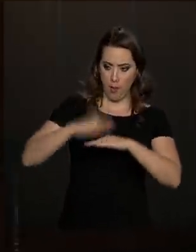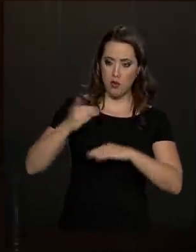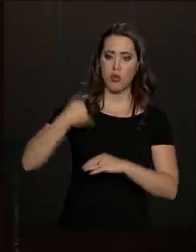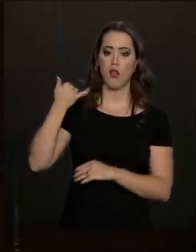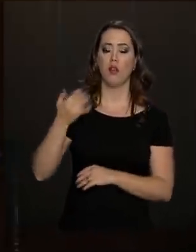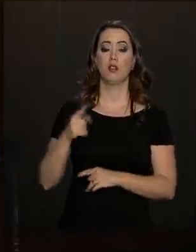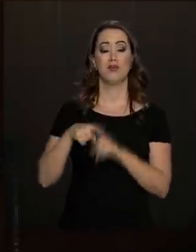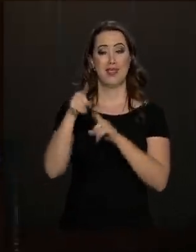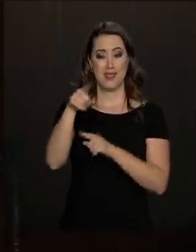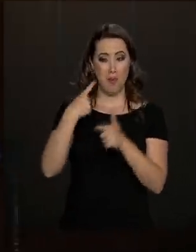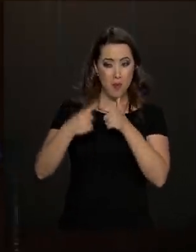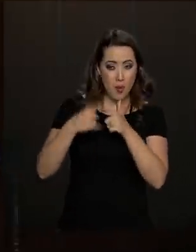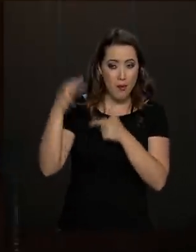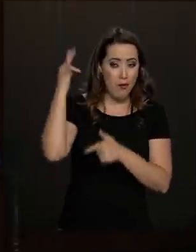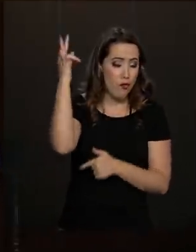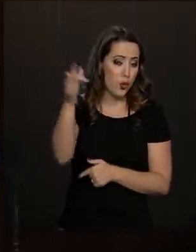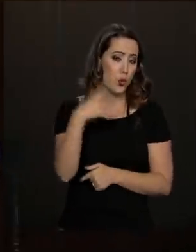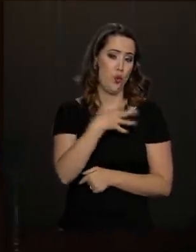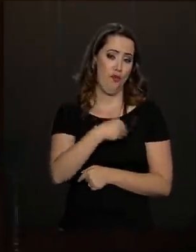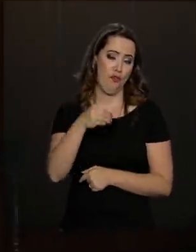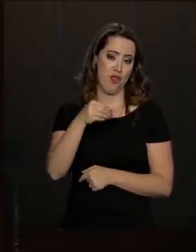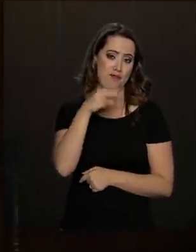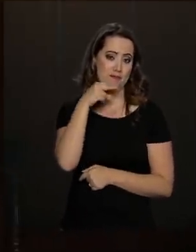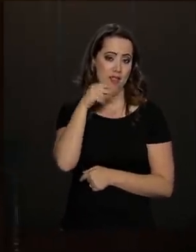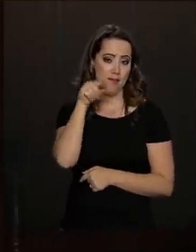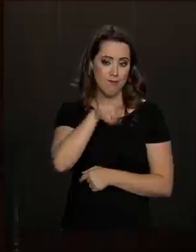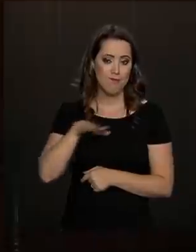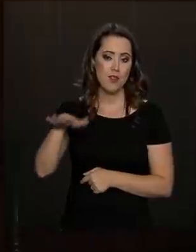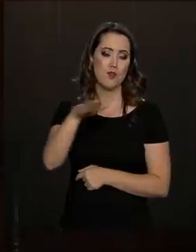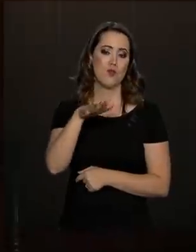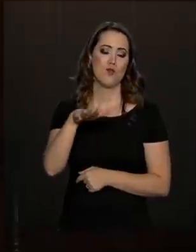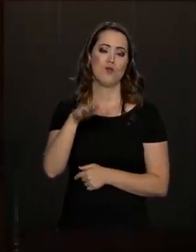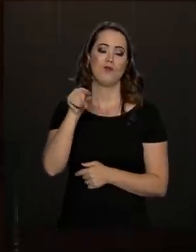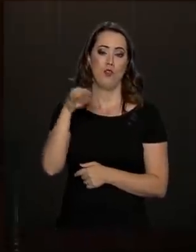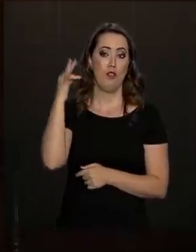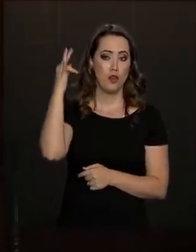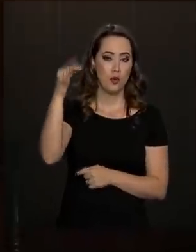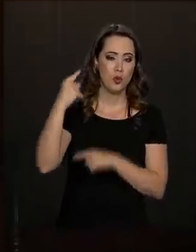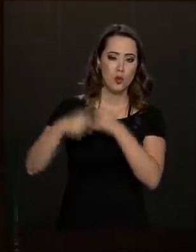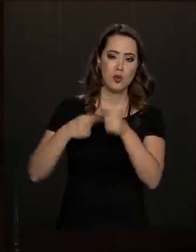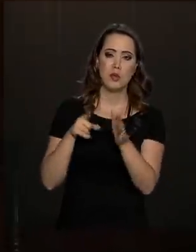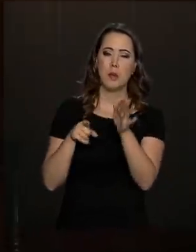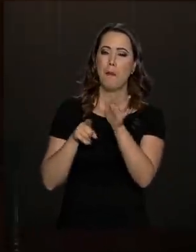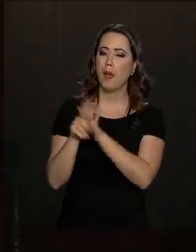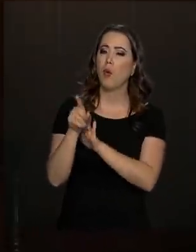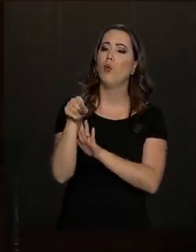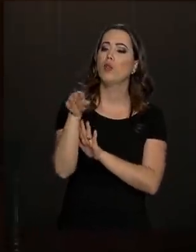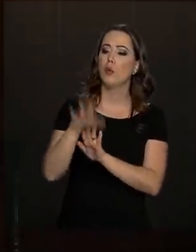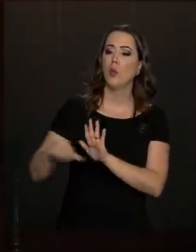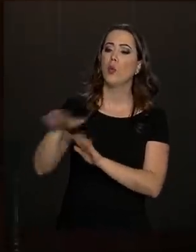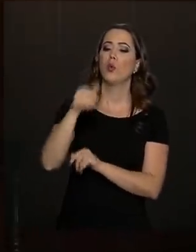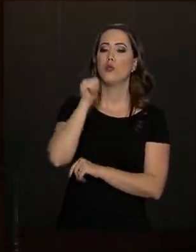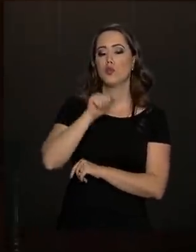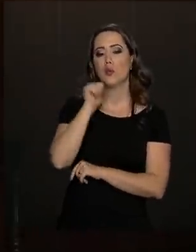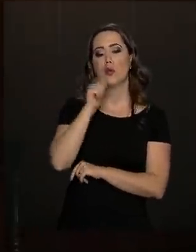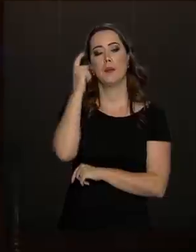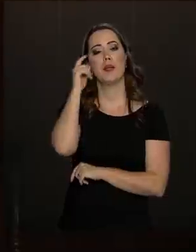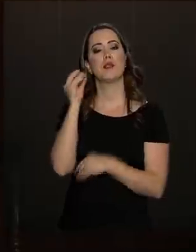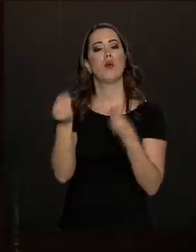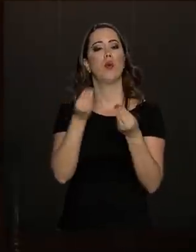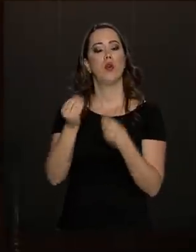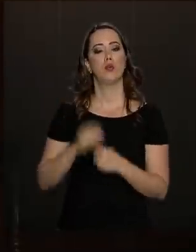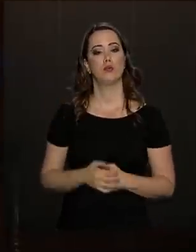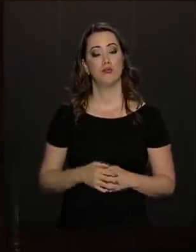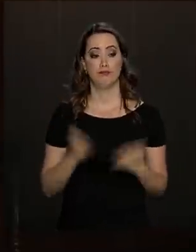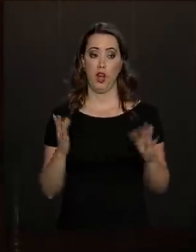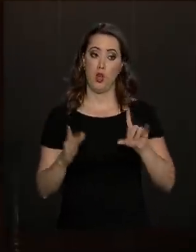sacrificando os filhos e netos dessas mulheres. Se perguntarem para essas mulheres como é que elas pensam a respeito, elas vão dizer, não, então eu prefiro